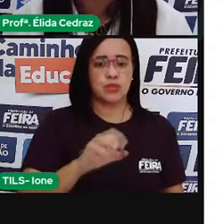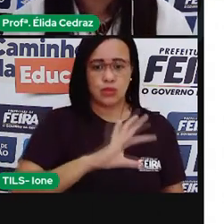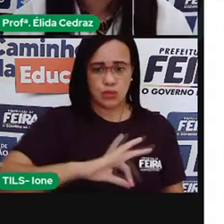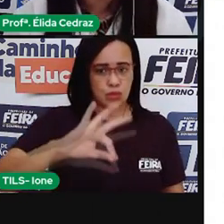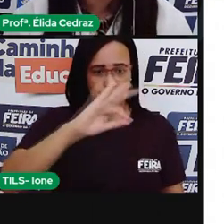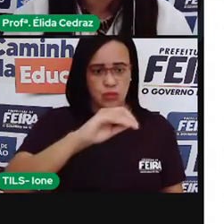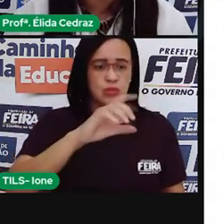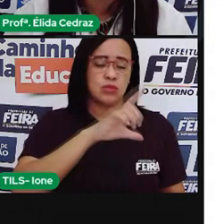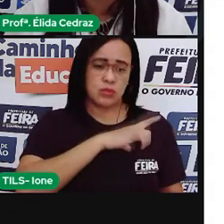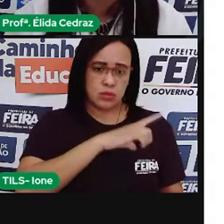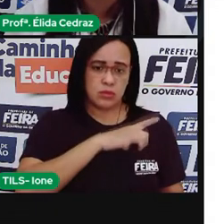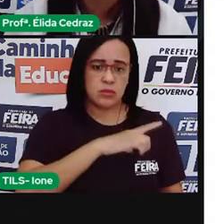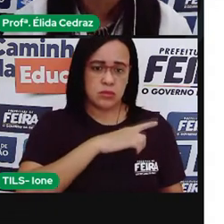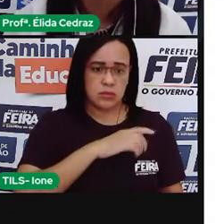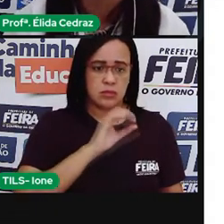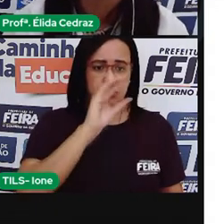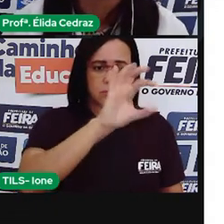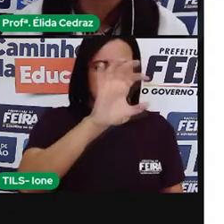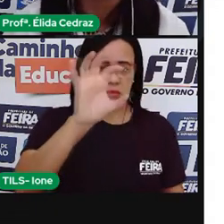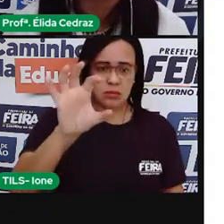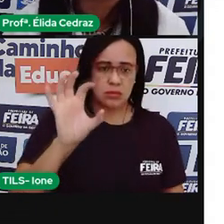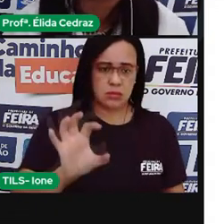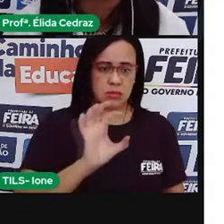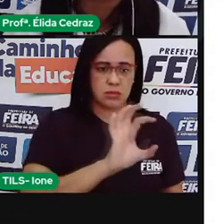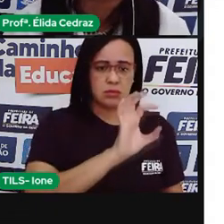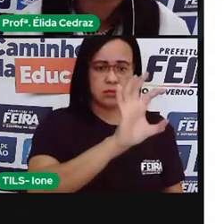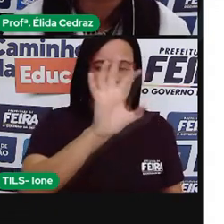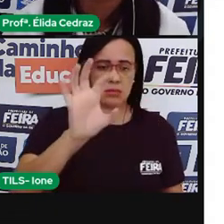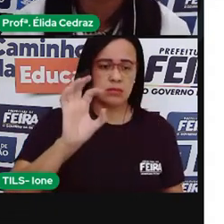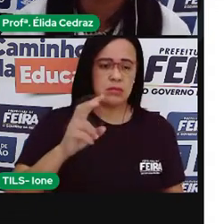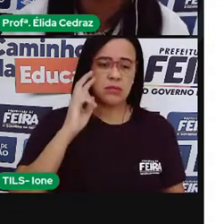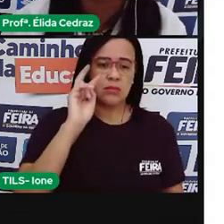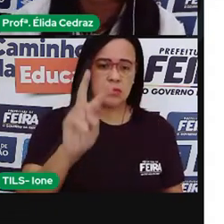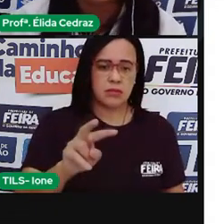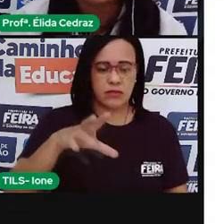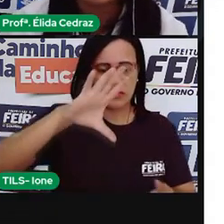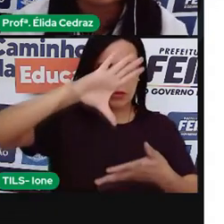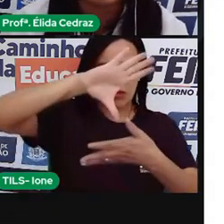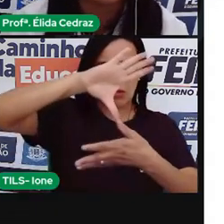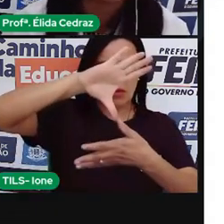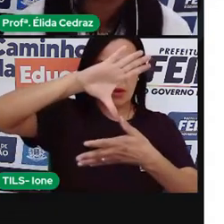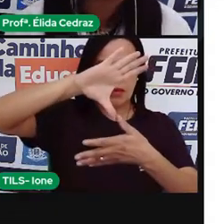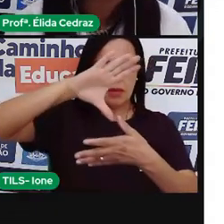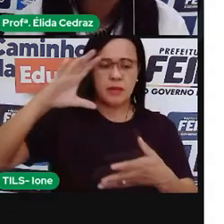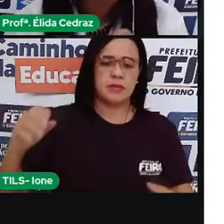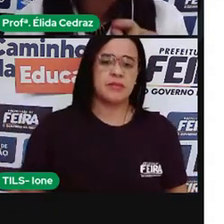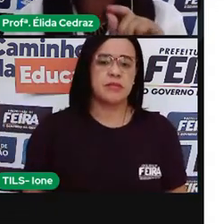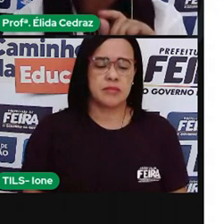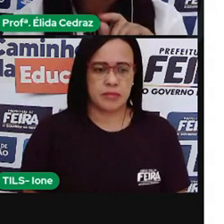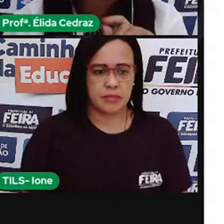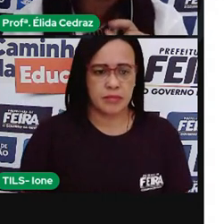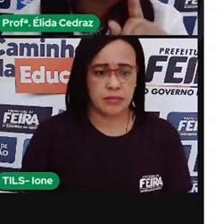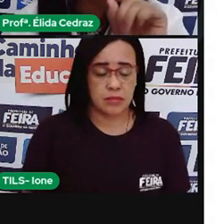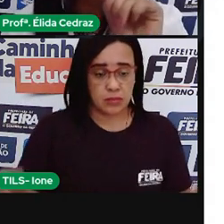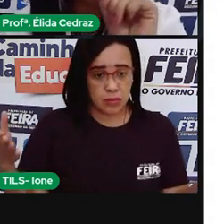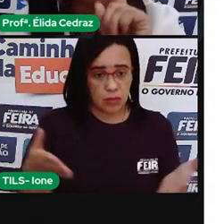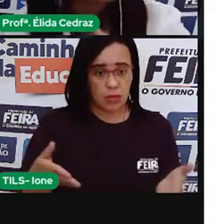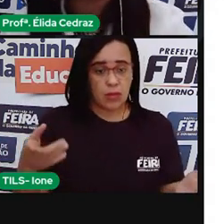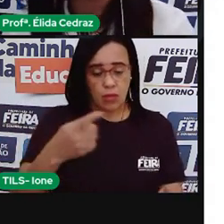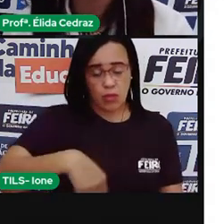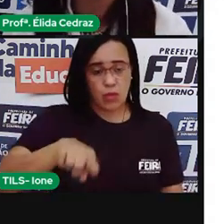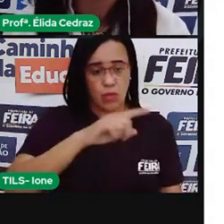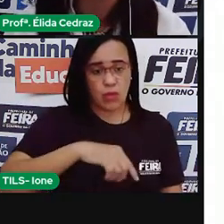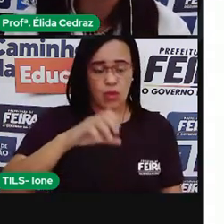aí, em cada uma das regiões, para você identificar. Nós aqui, estamos em Feira de Santana, o